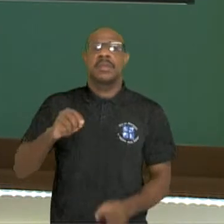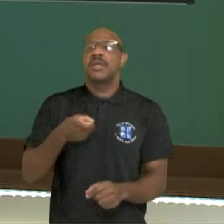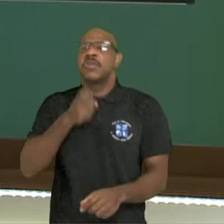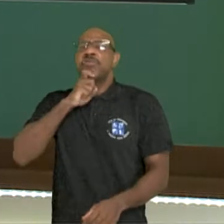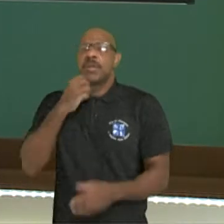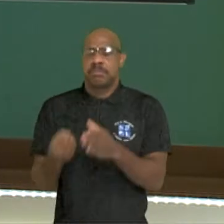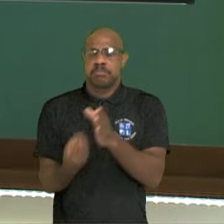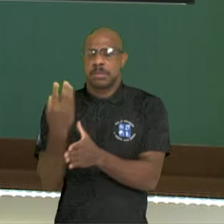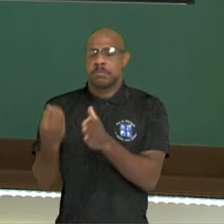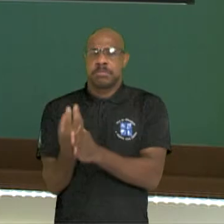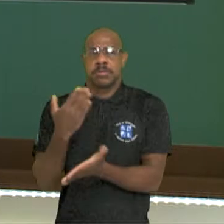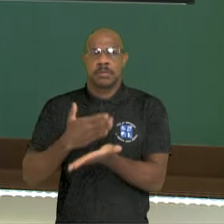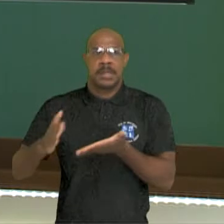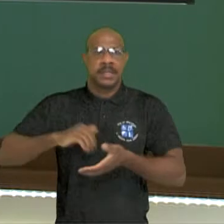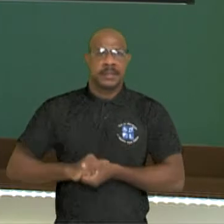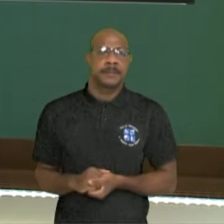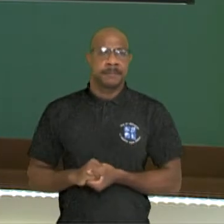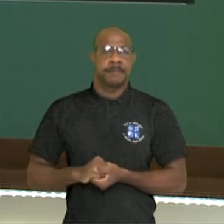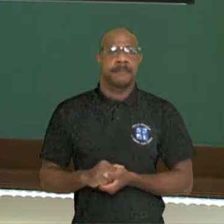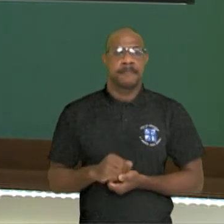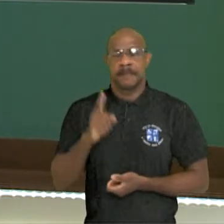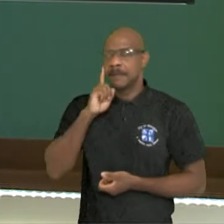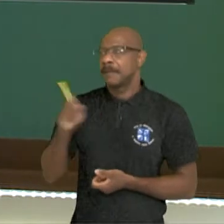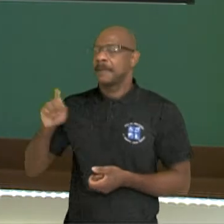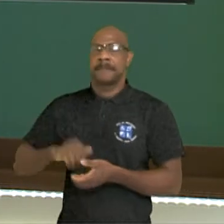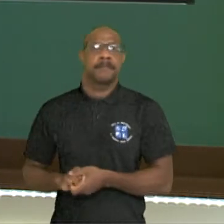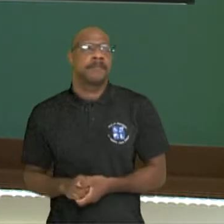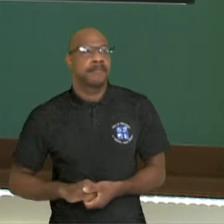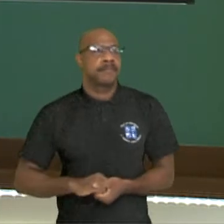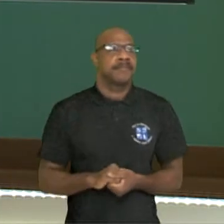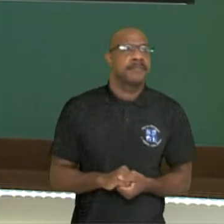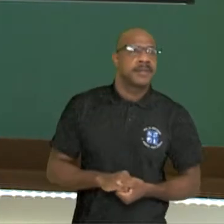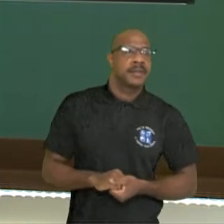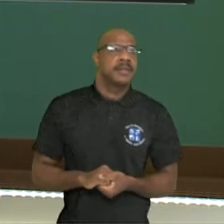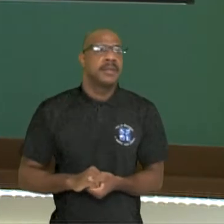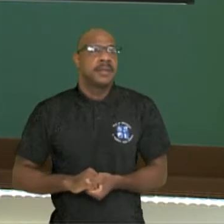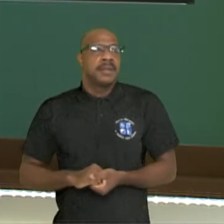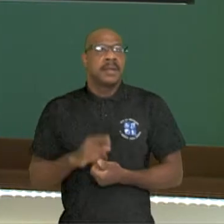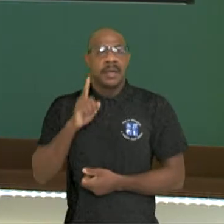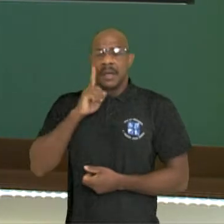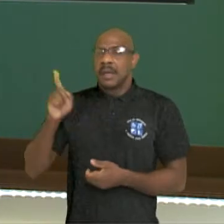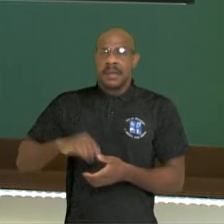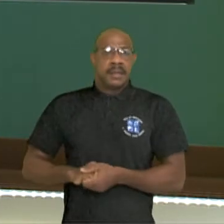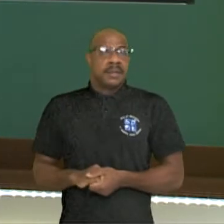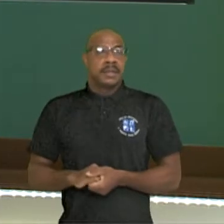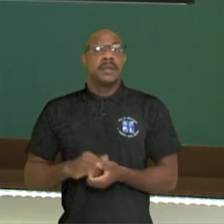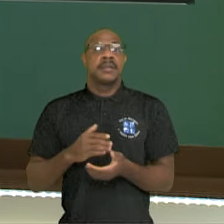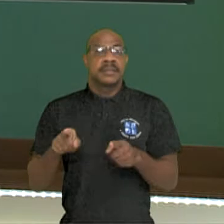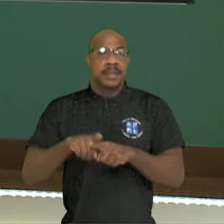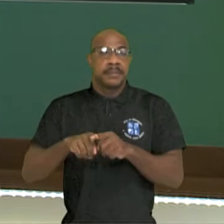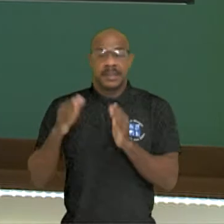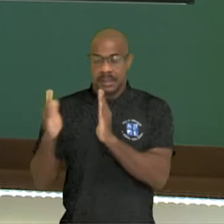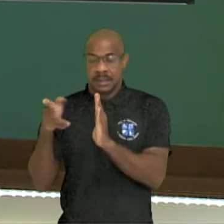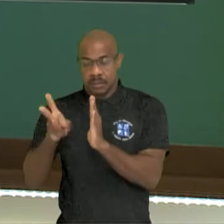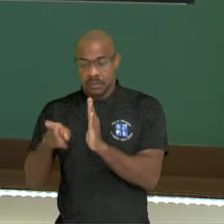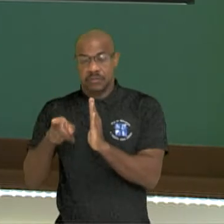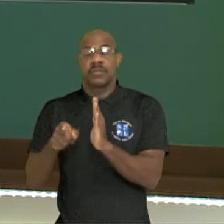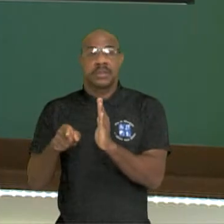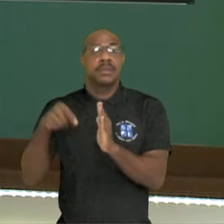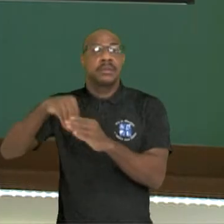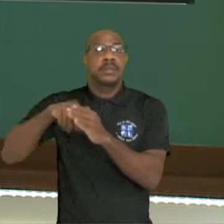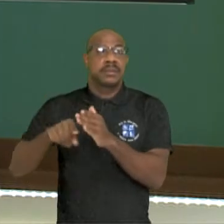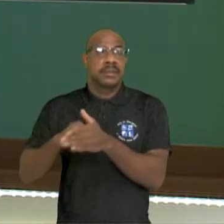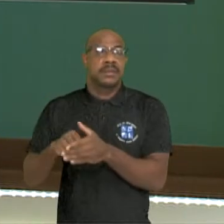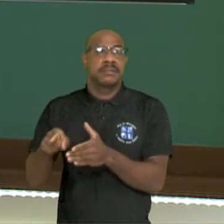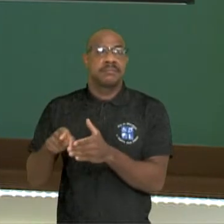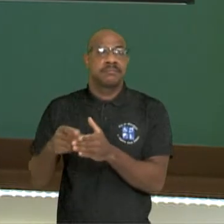no nosso planeta. E aí aqui, o quaternário, que é onde nós estamos, no início lá com o surgimento de grandes mamíferos,